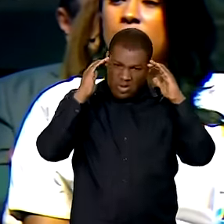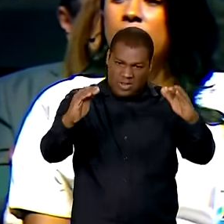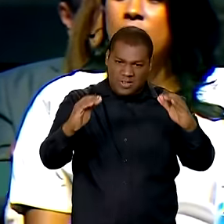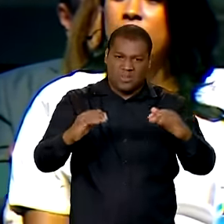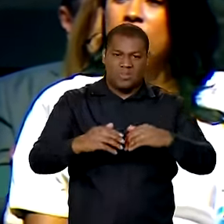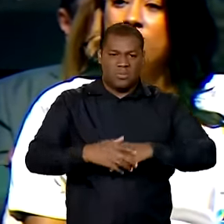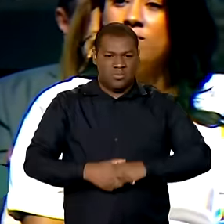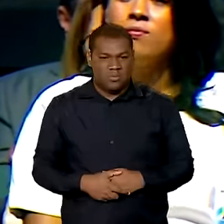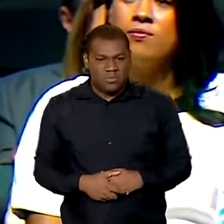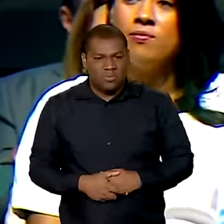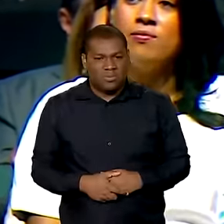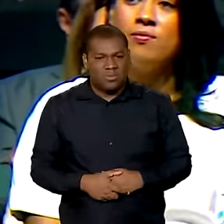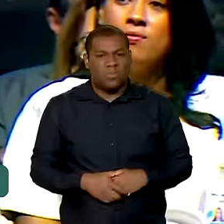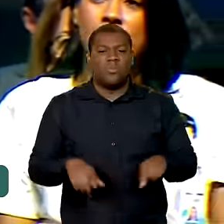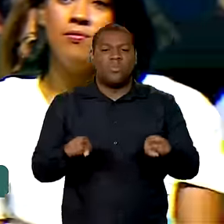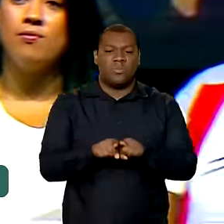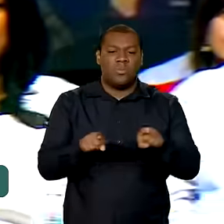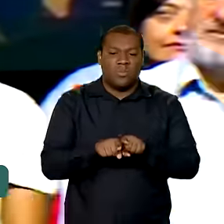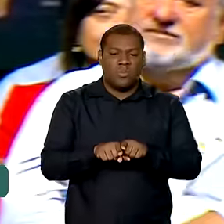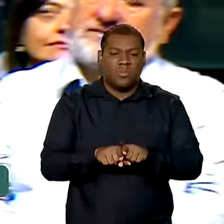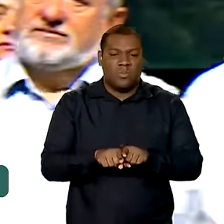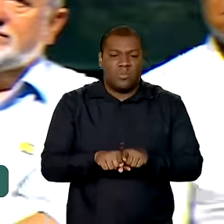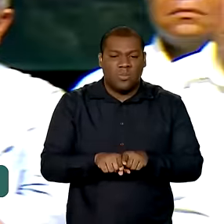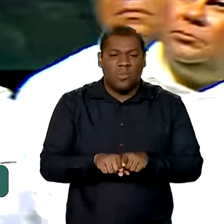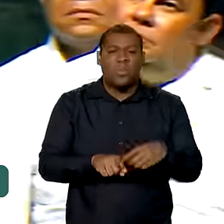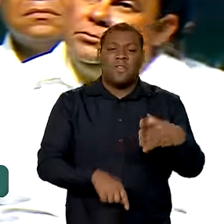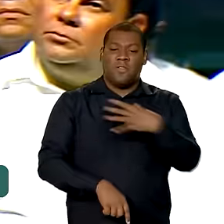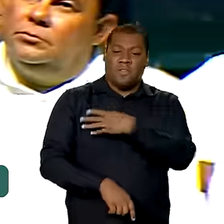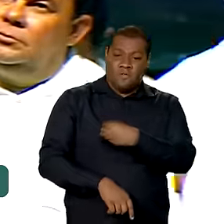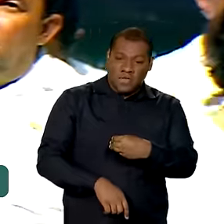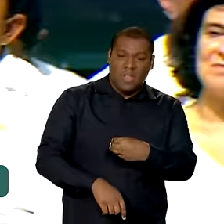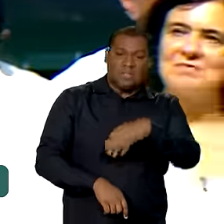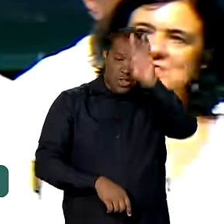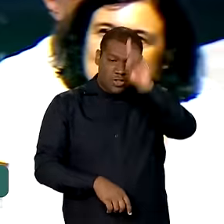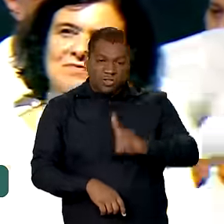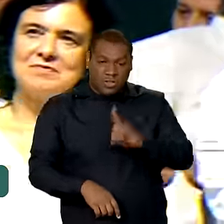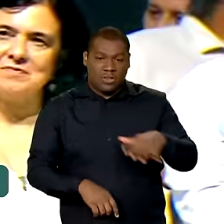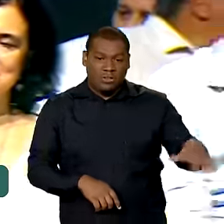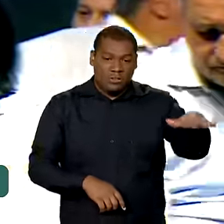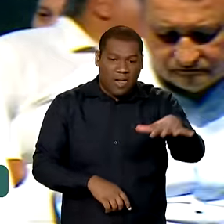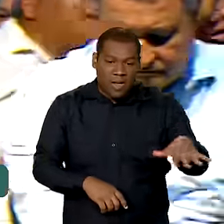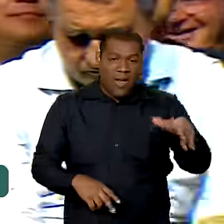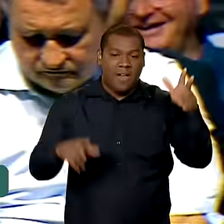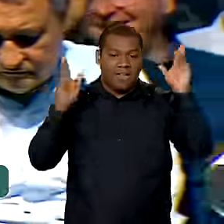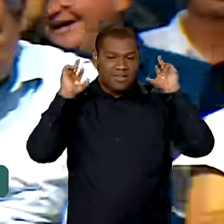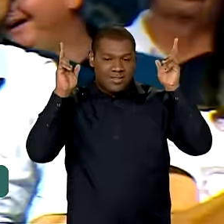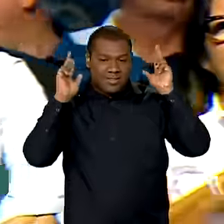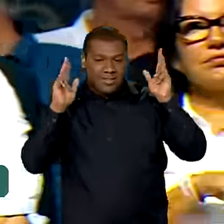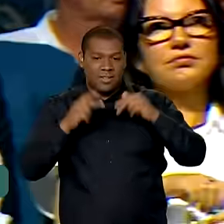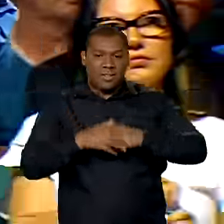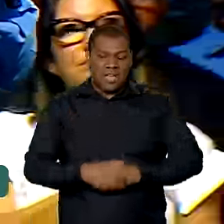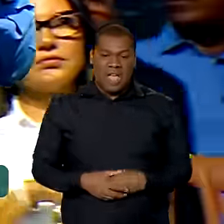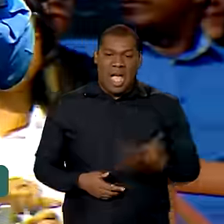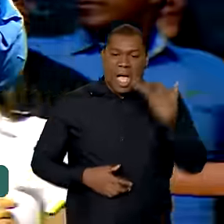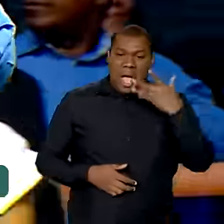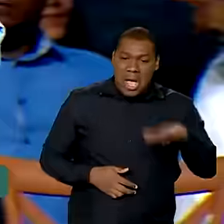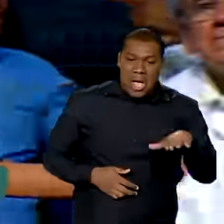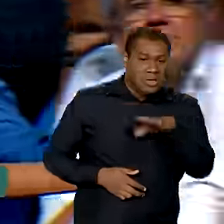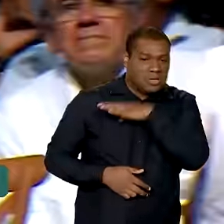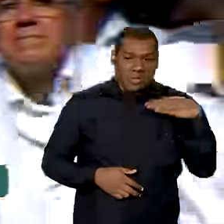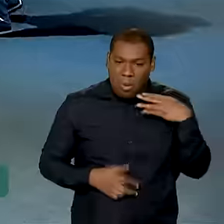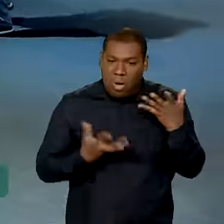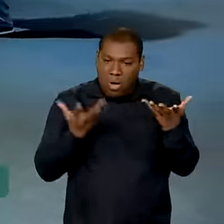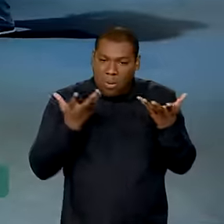saúde. A gente quer área de lazer para os nossos filhos brincarem. Nós não queremos criança morta com bala perdida.